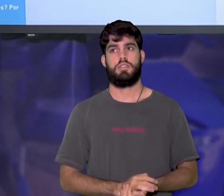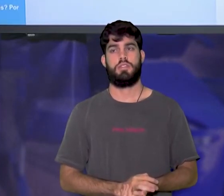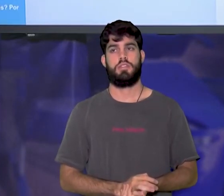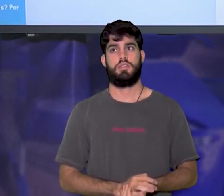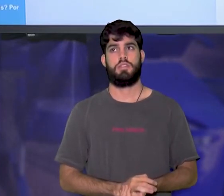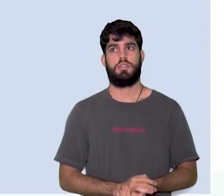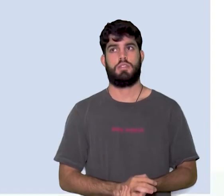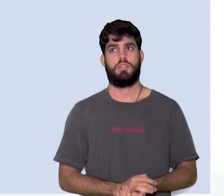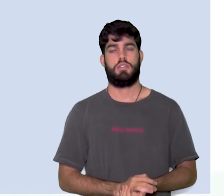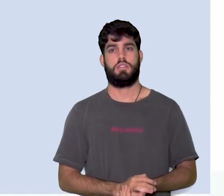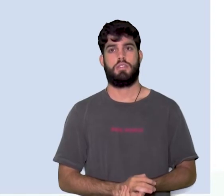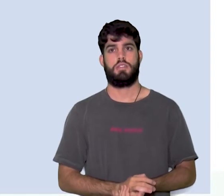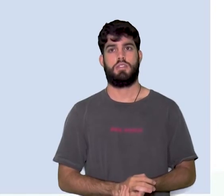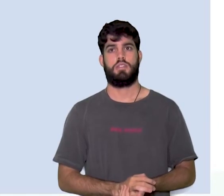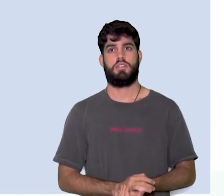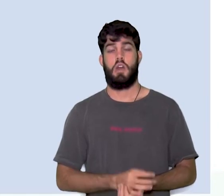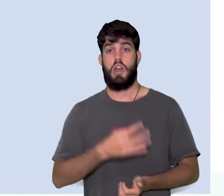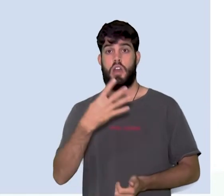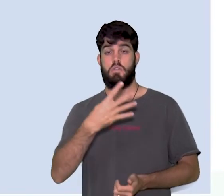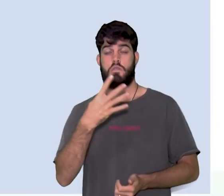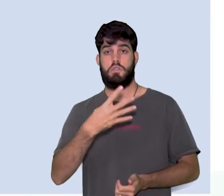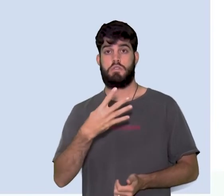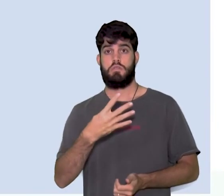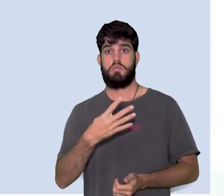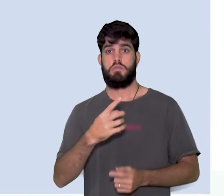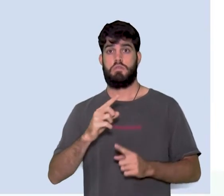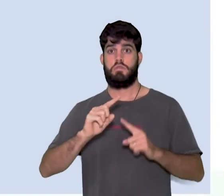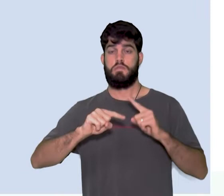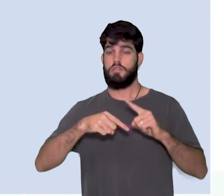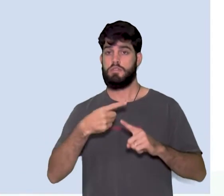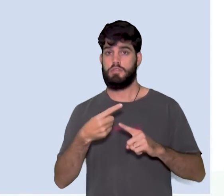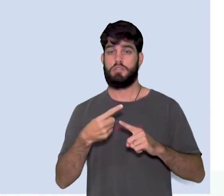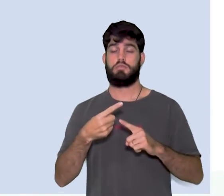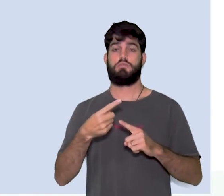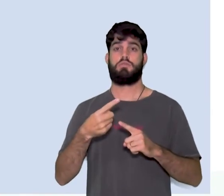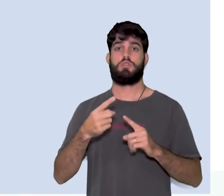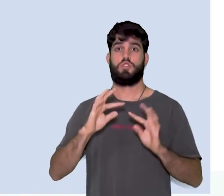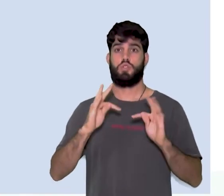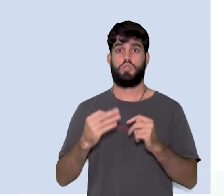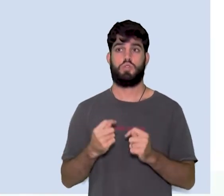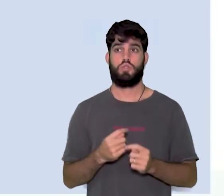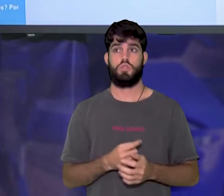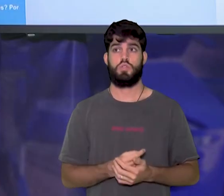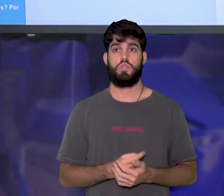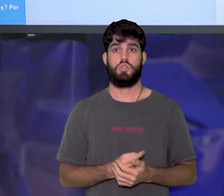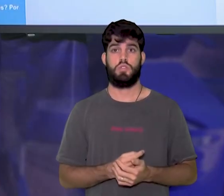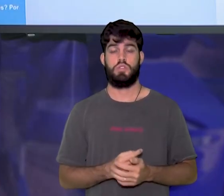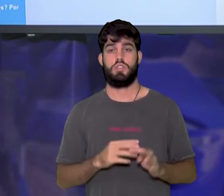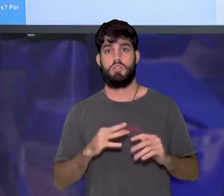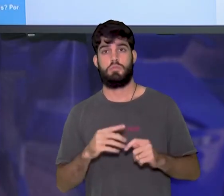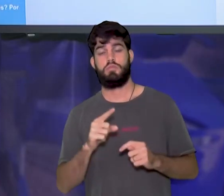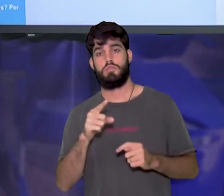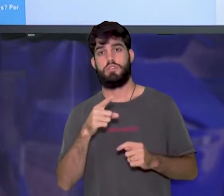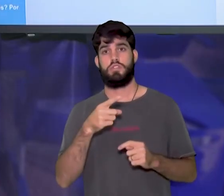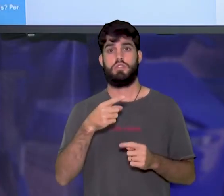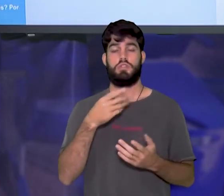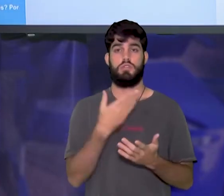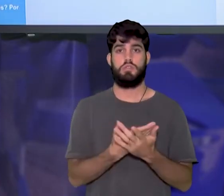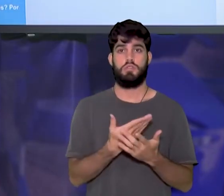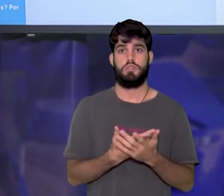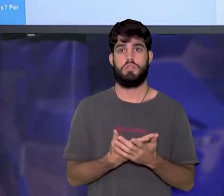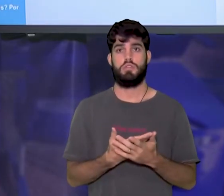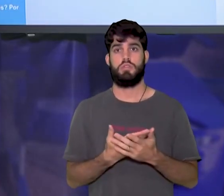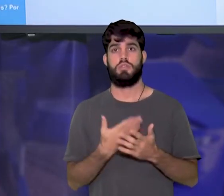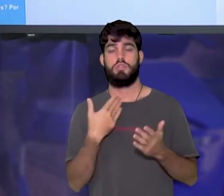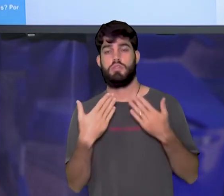E a quarta questão, vocês, depois de tudo isso, depois de vocês estudarem, debater com o professor,